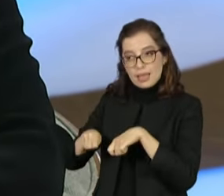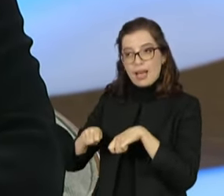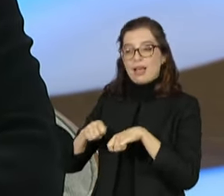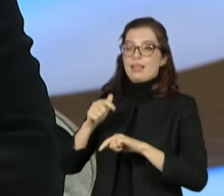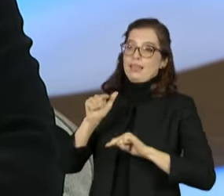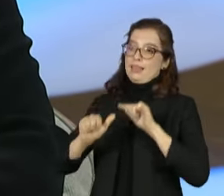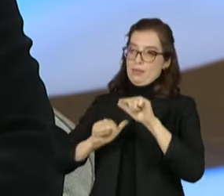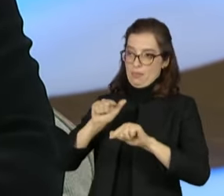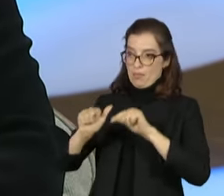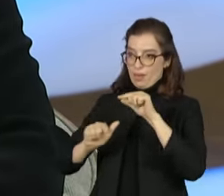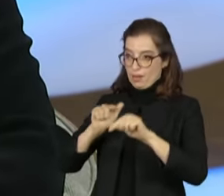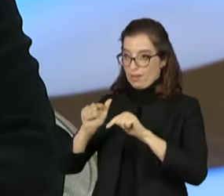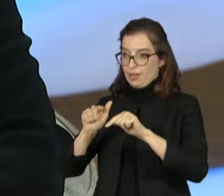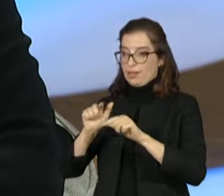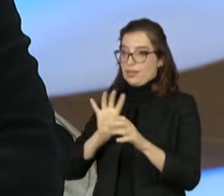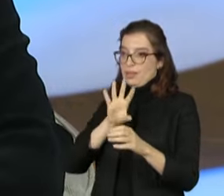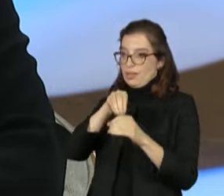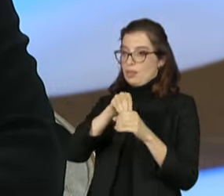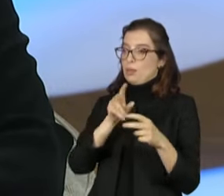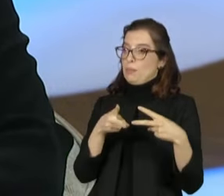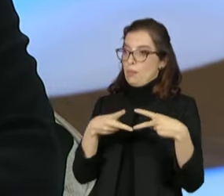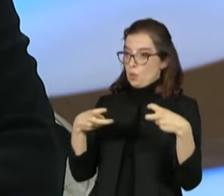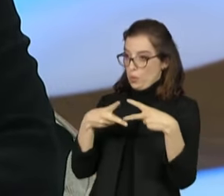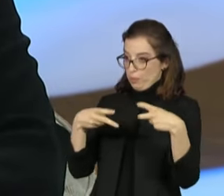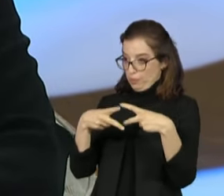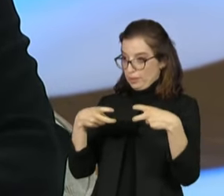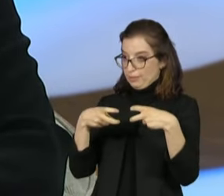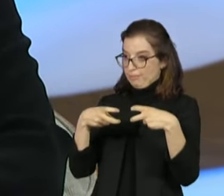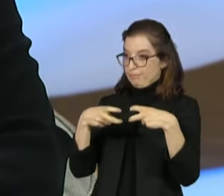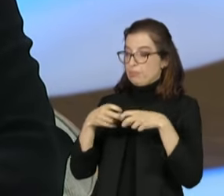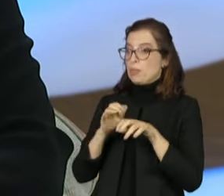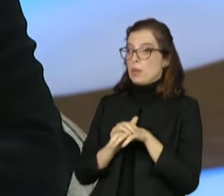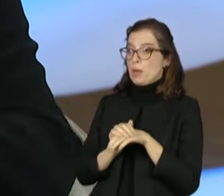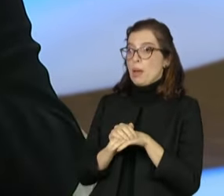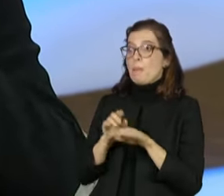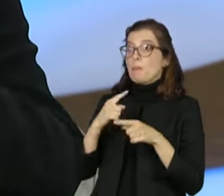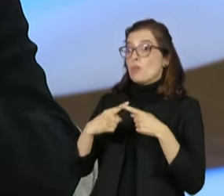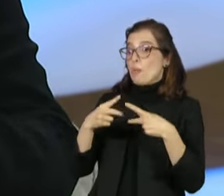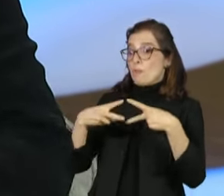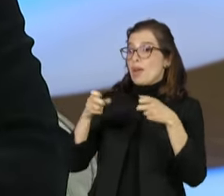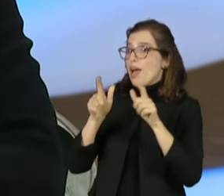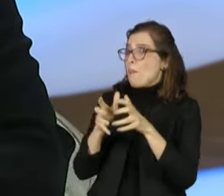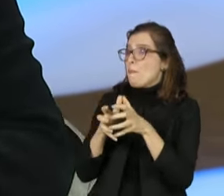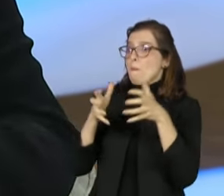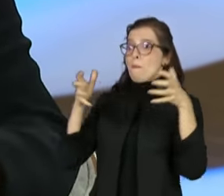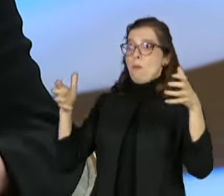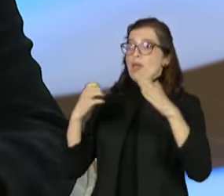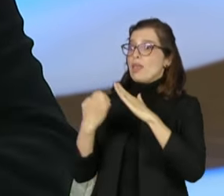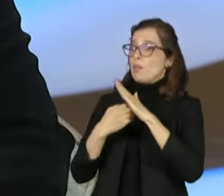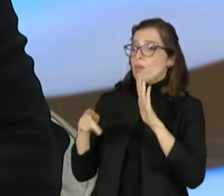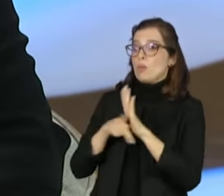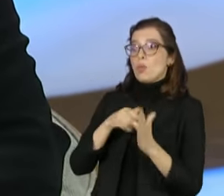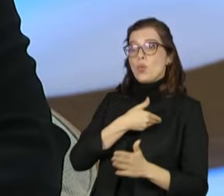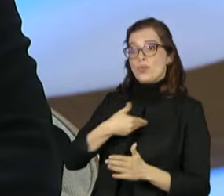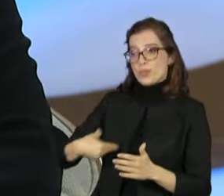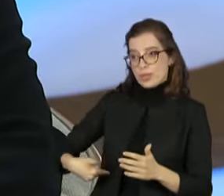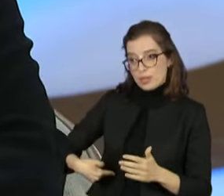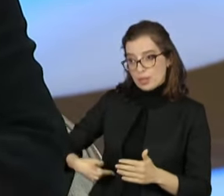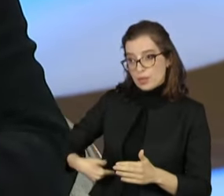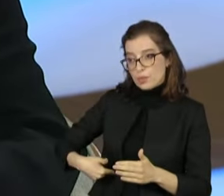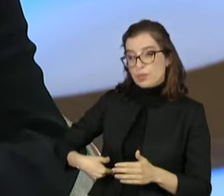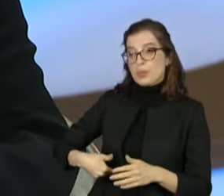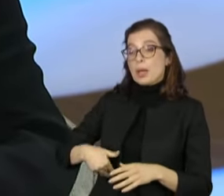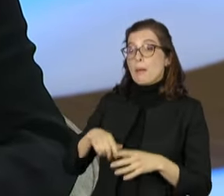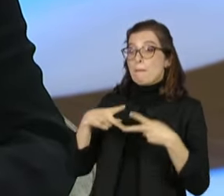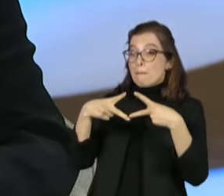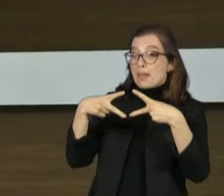que é a maior estatal brasileira. Sou radicalmente contra a privatização da Petrobras na sua interesa, podemos discutir algumas subsidiárias,